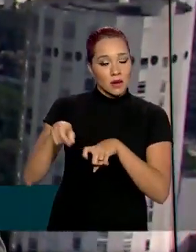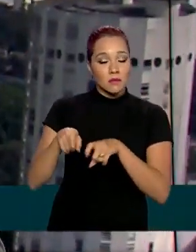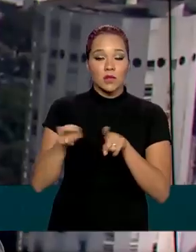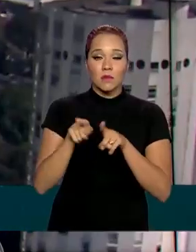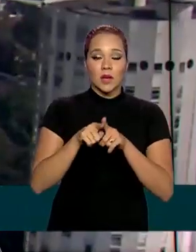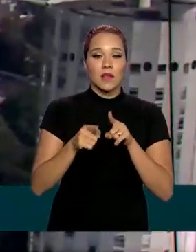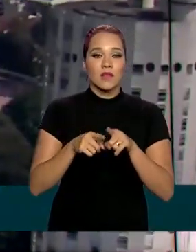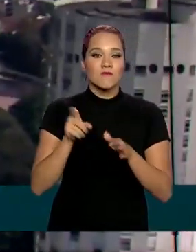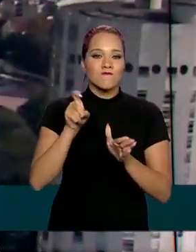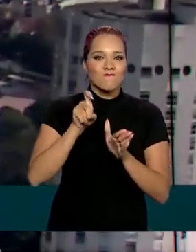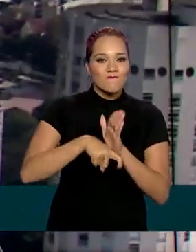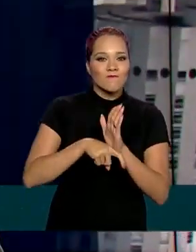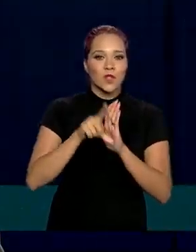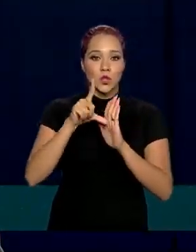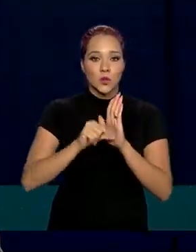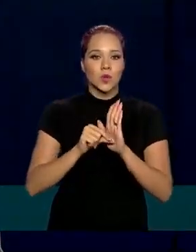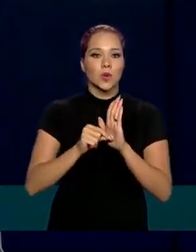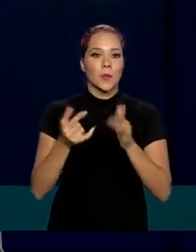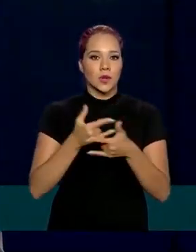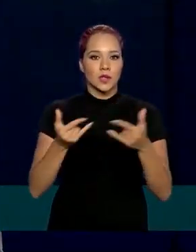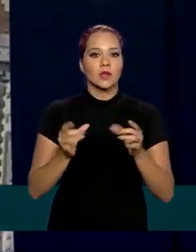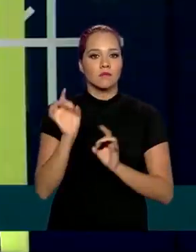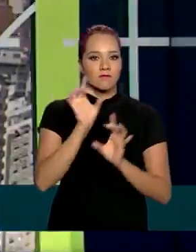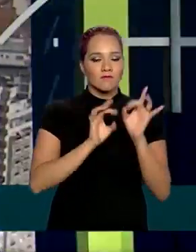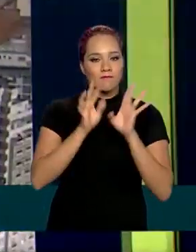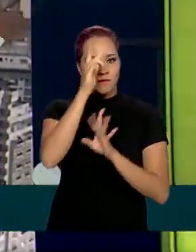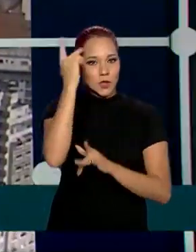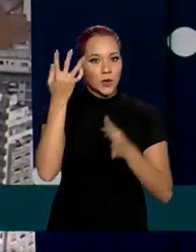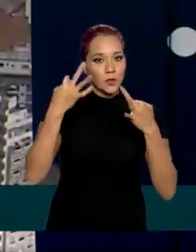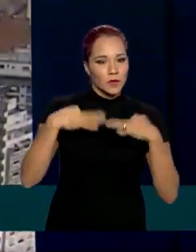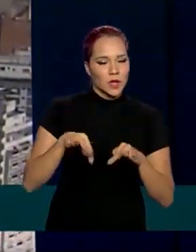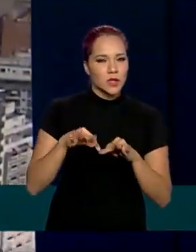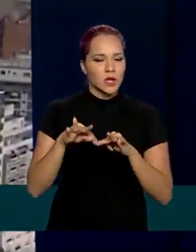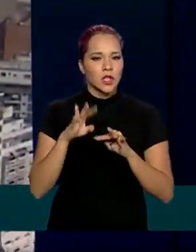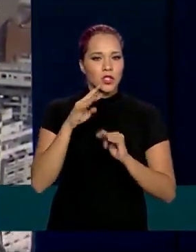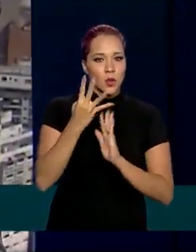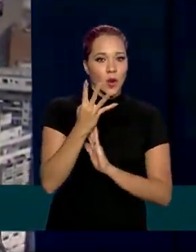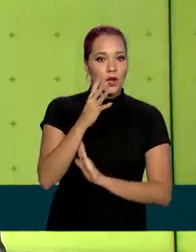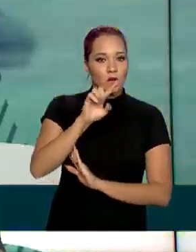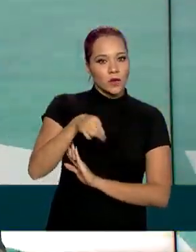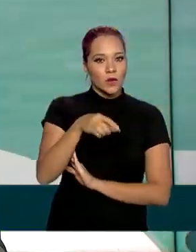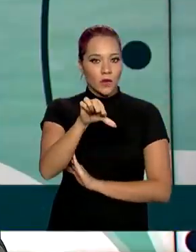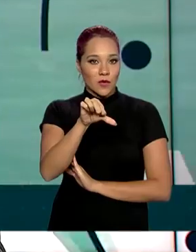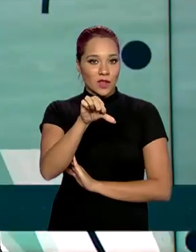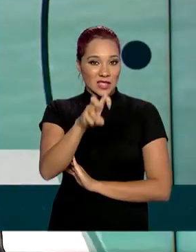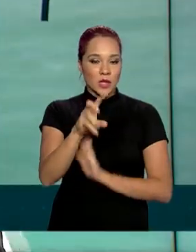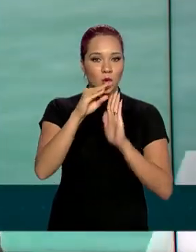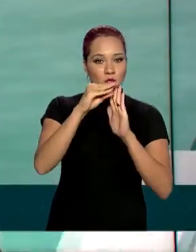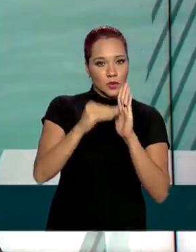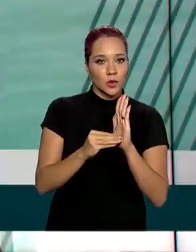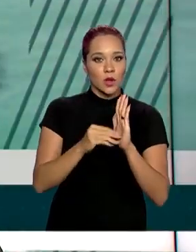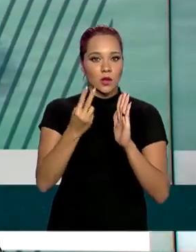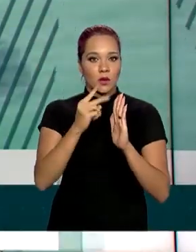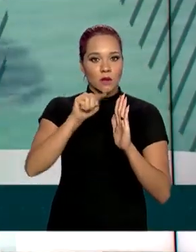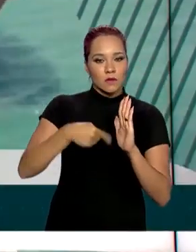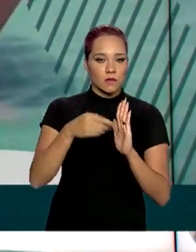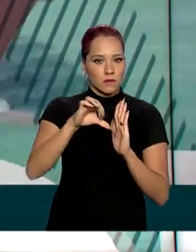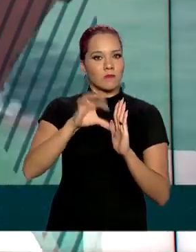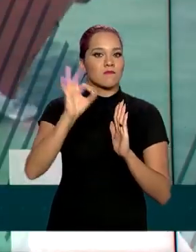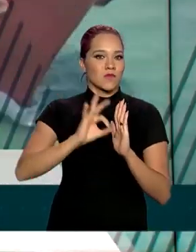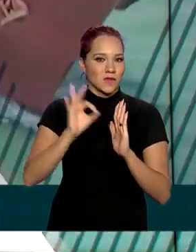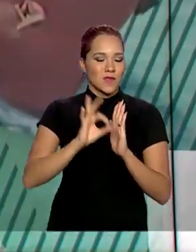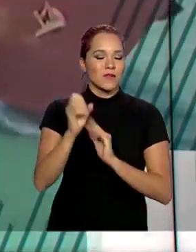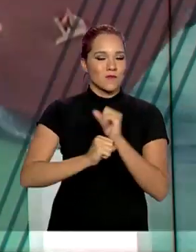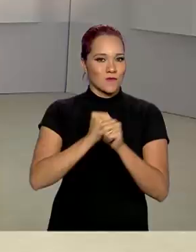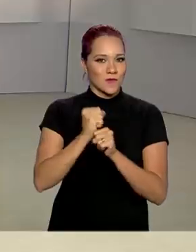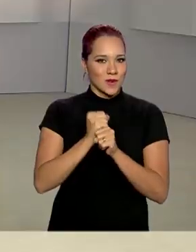taxas de juros do cheque especial para pessoa física, de 4,95 para 2,9%